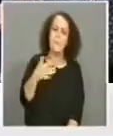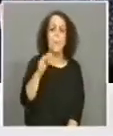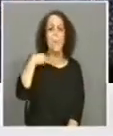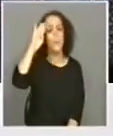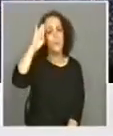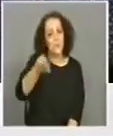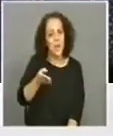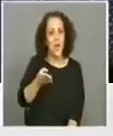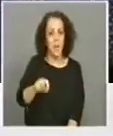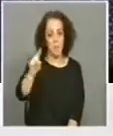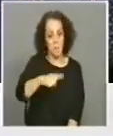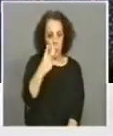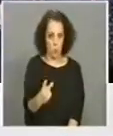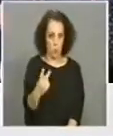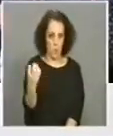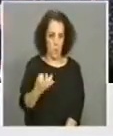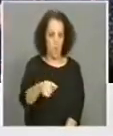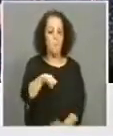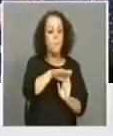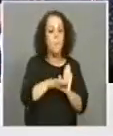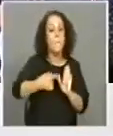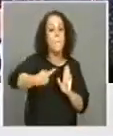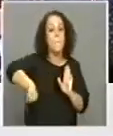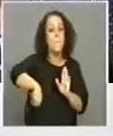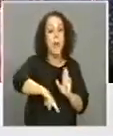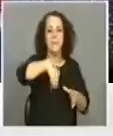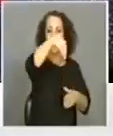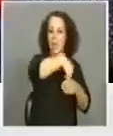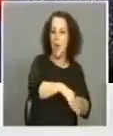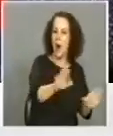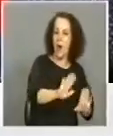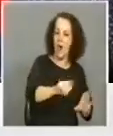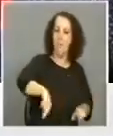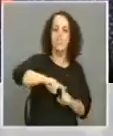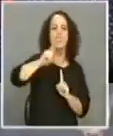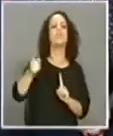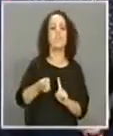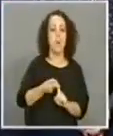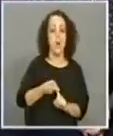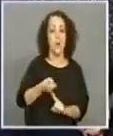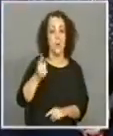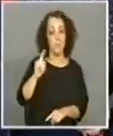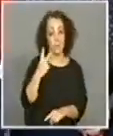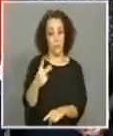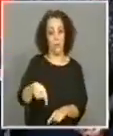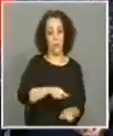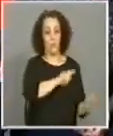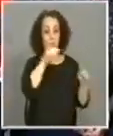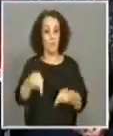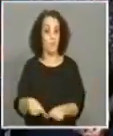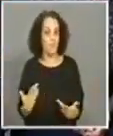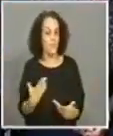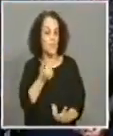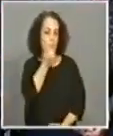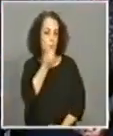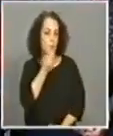a segunda vez que a Praça saiu do estúdio este ano e é com gosto que acolhemos a Praça aqui em Penafiel. Sim, é sempre muito bom sair